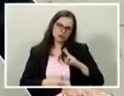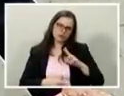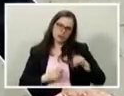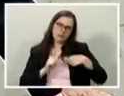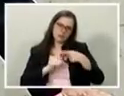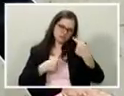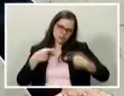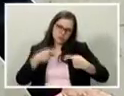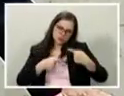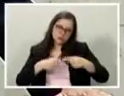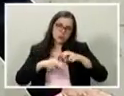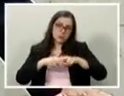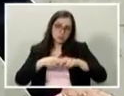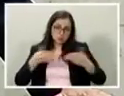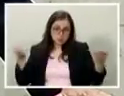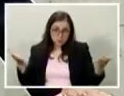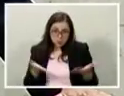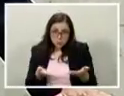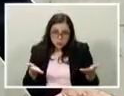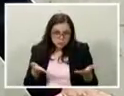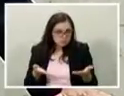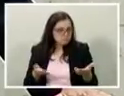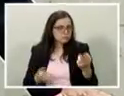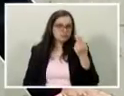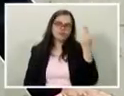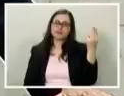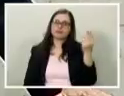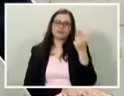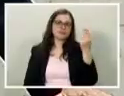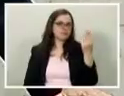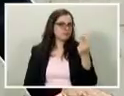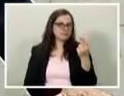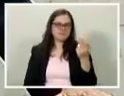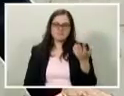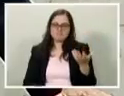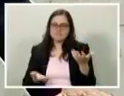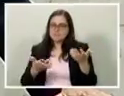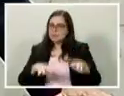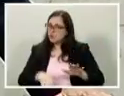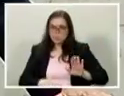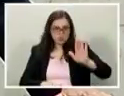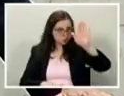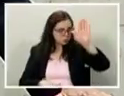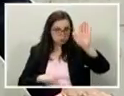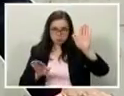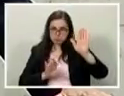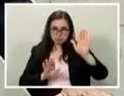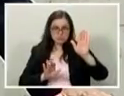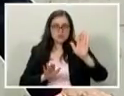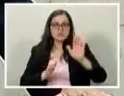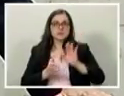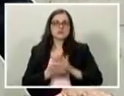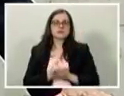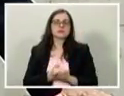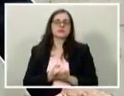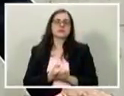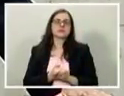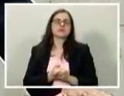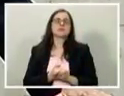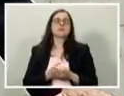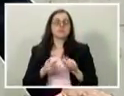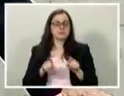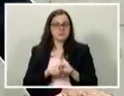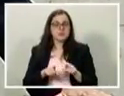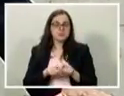hoje não estão em condições ou não se apresentam como candidatos. E seria